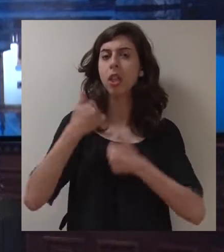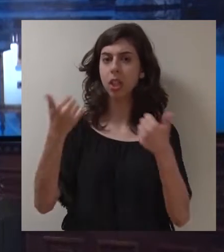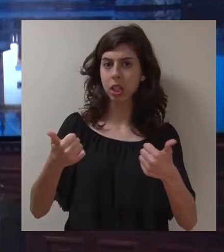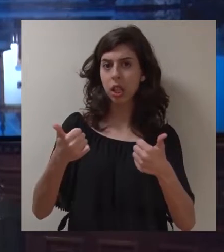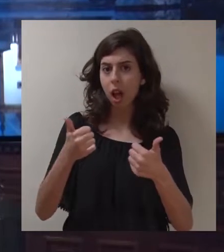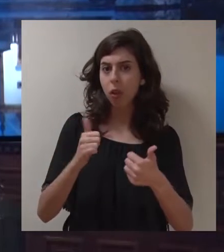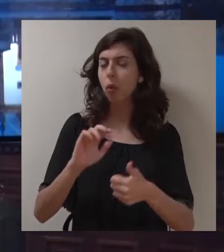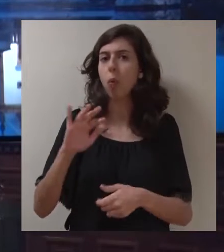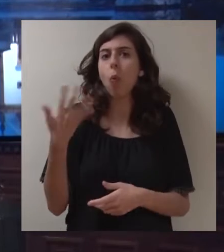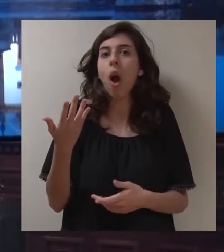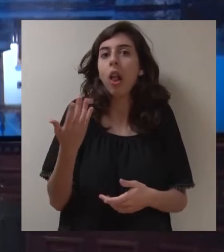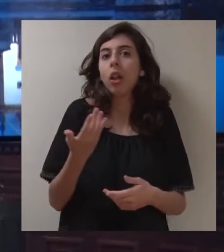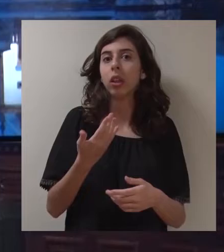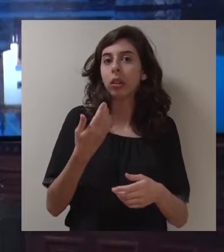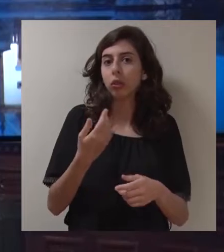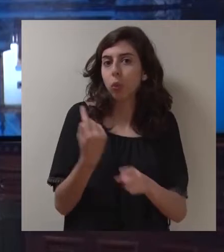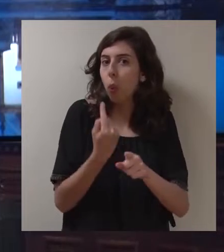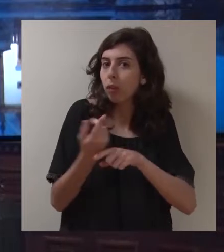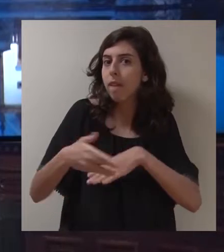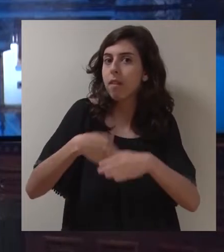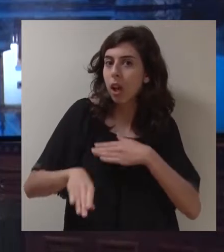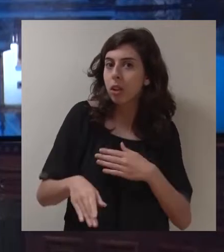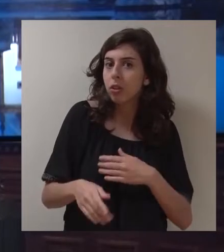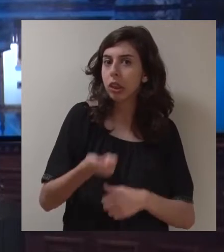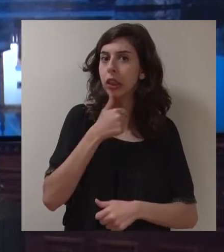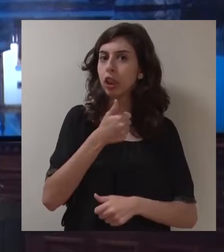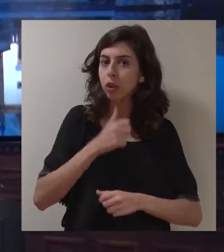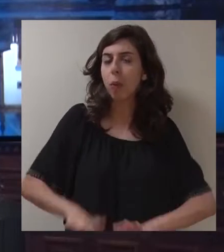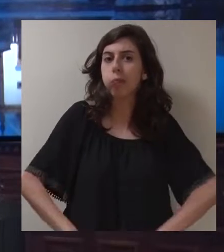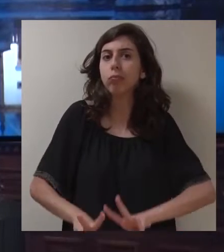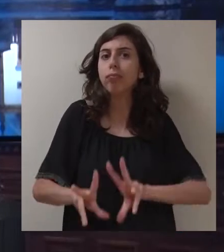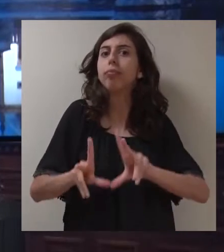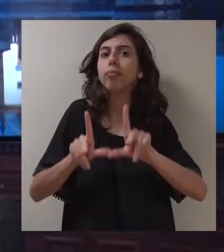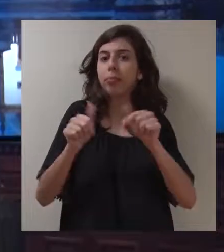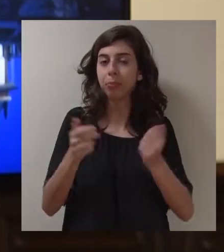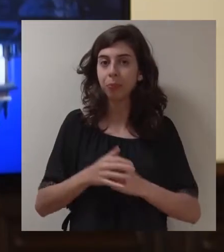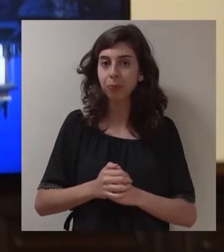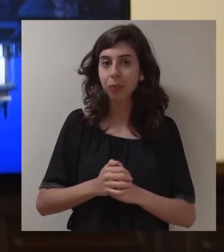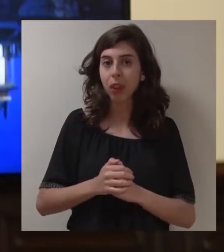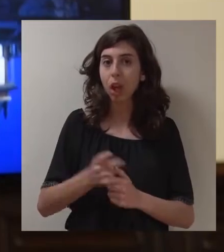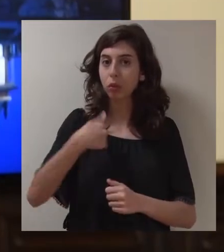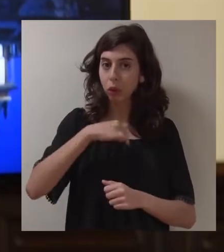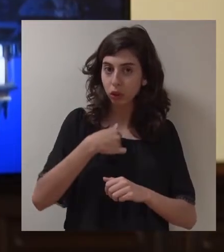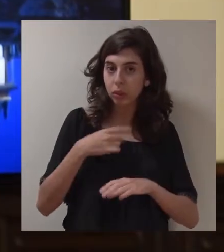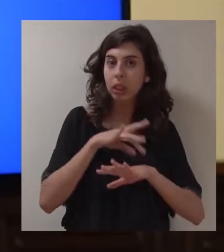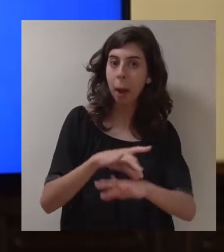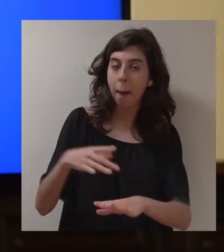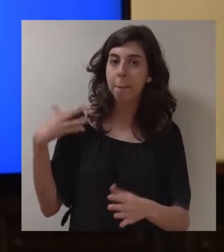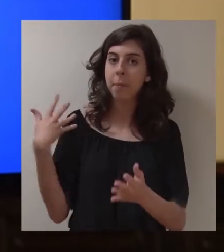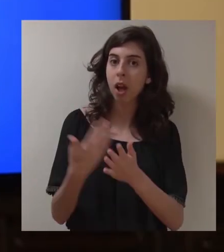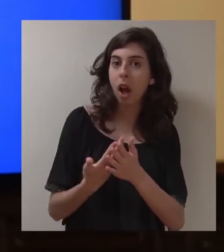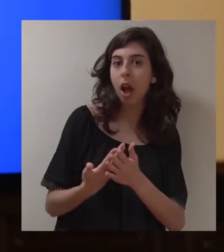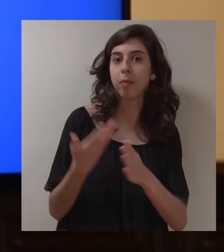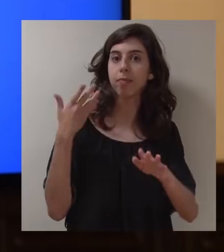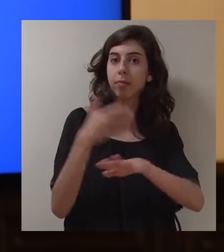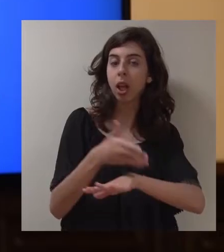cidade e quais têm sido as atividades e as opções que têm vindo a ser desenvolvidas. Norteamos sempre a nossa ação